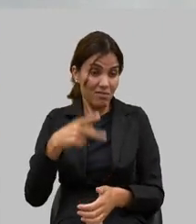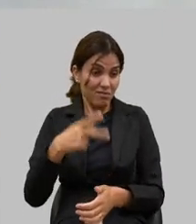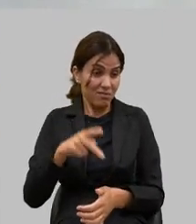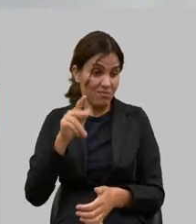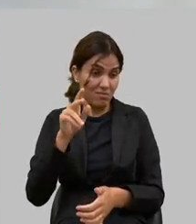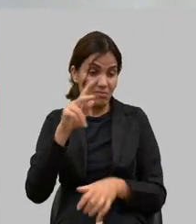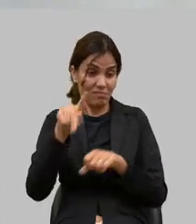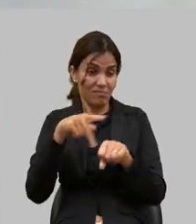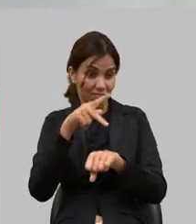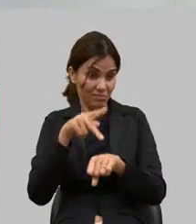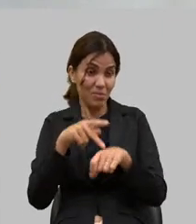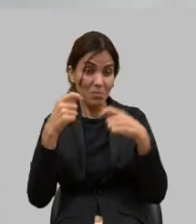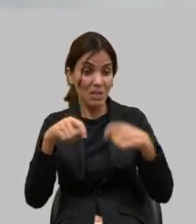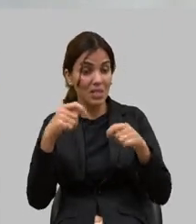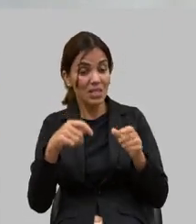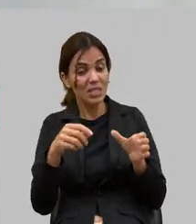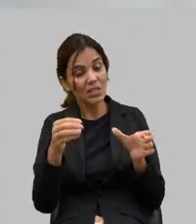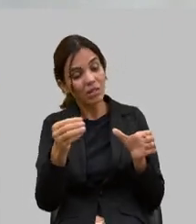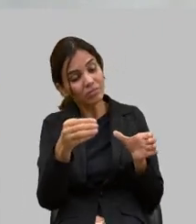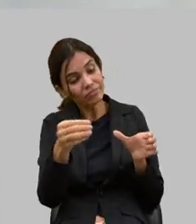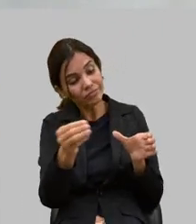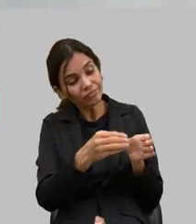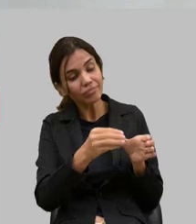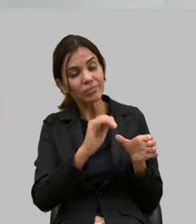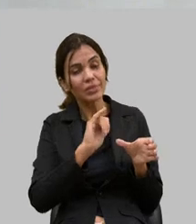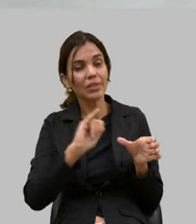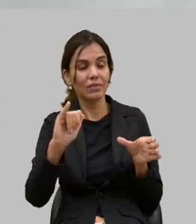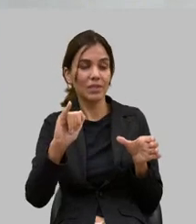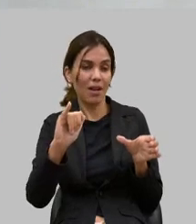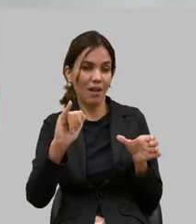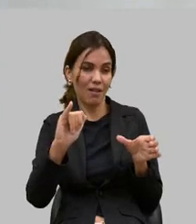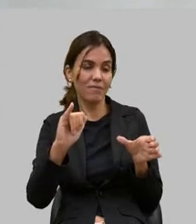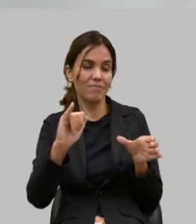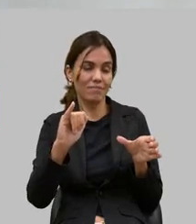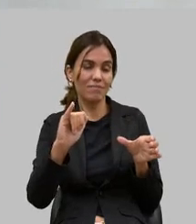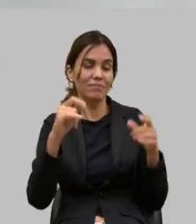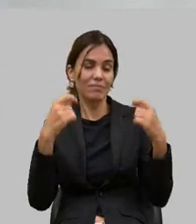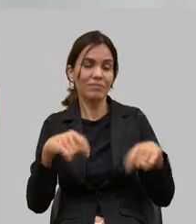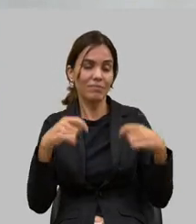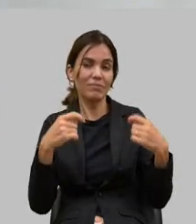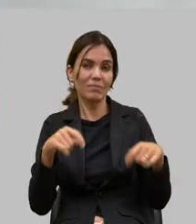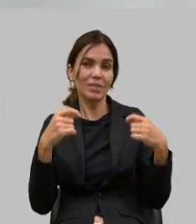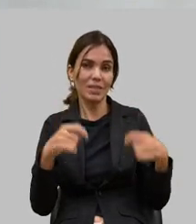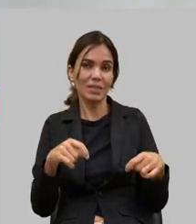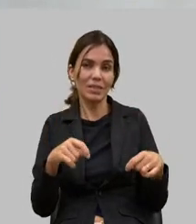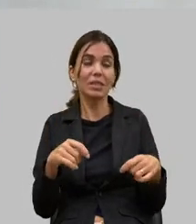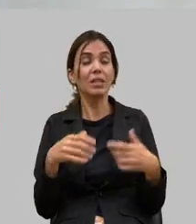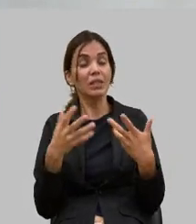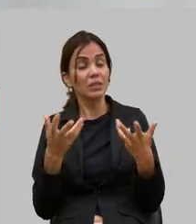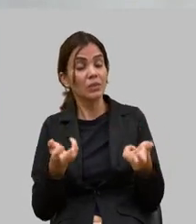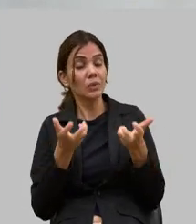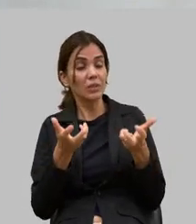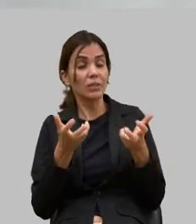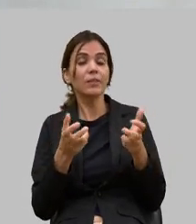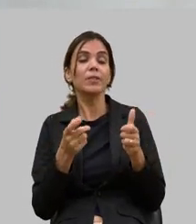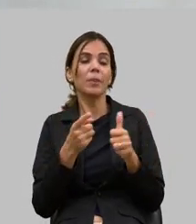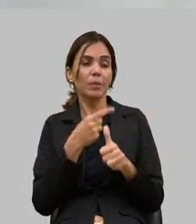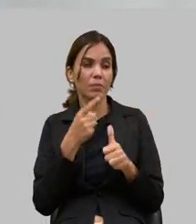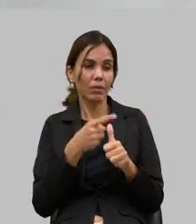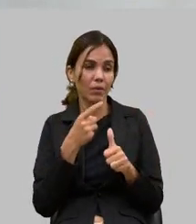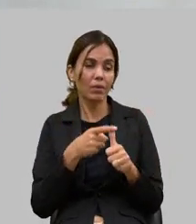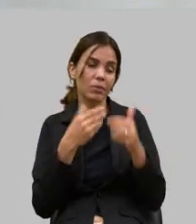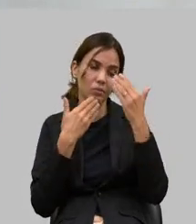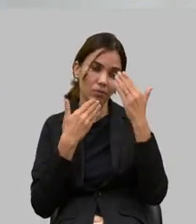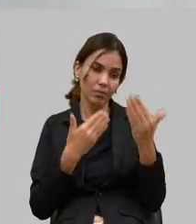fazer uma campanha hoje em Minas Gerais de valorização do produto nacional então eu gostaria primeiro mais uma vez de